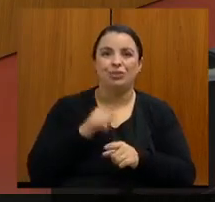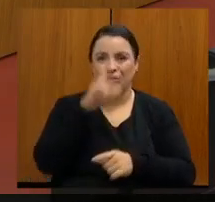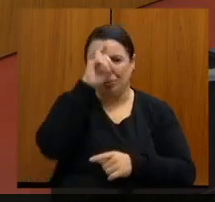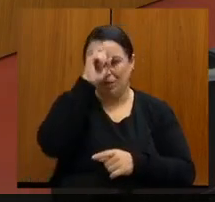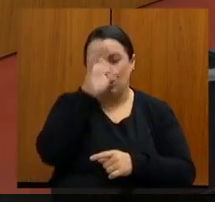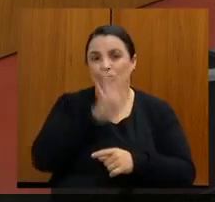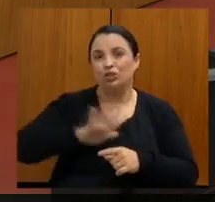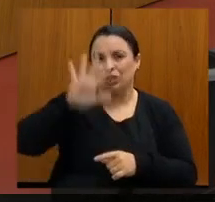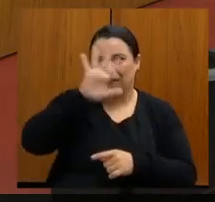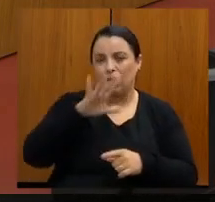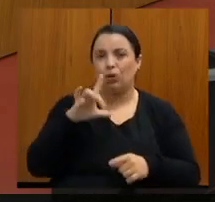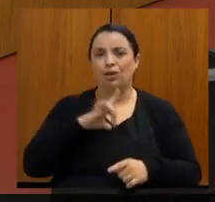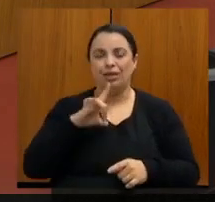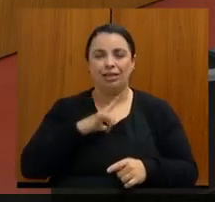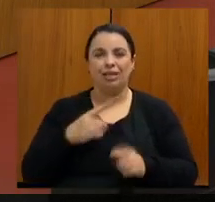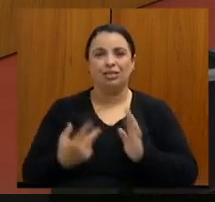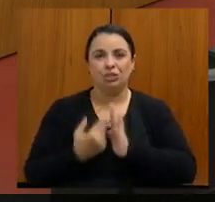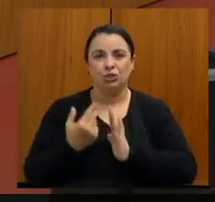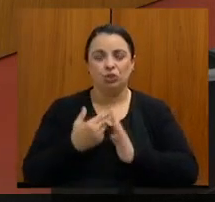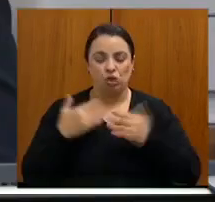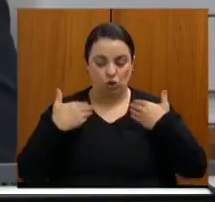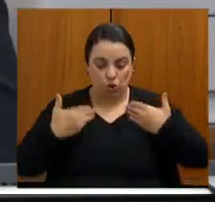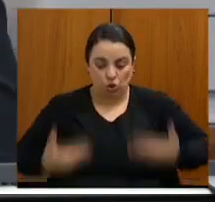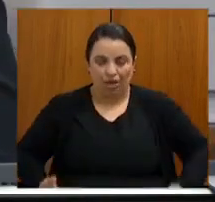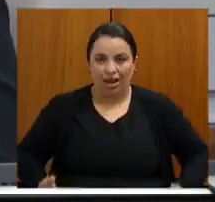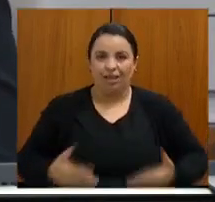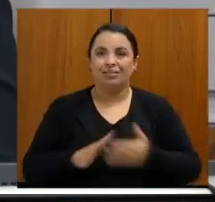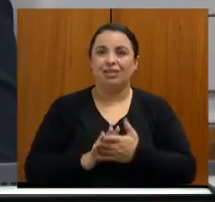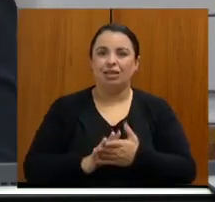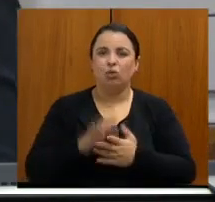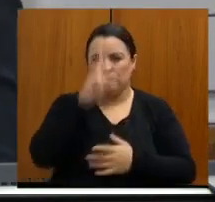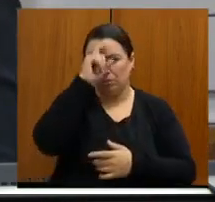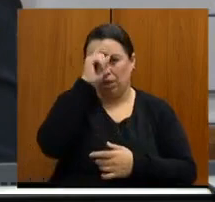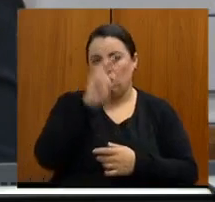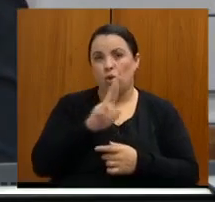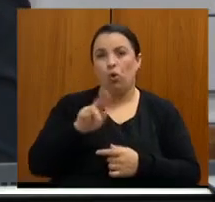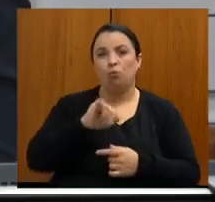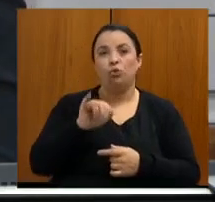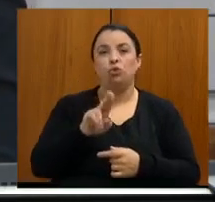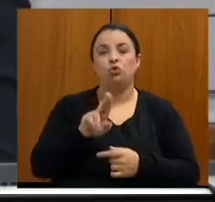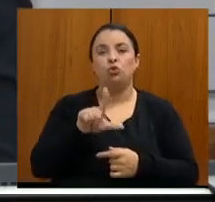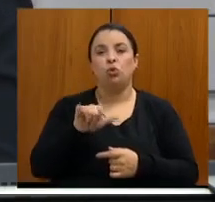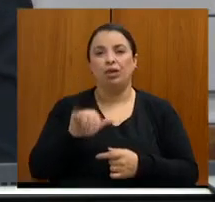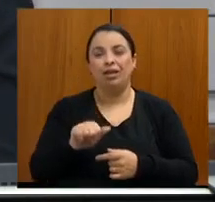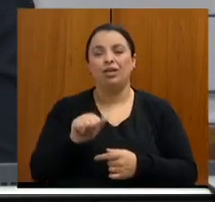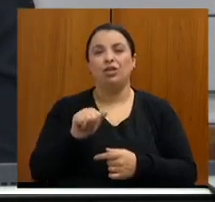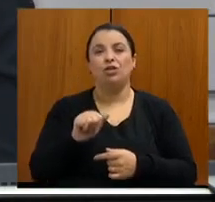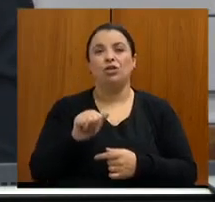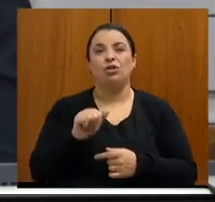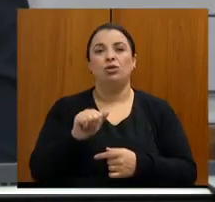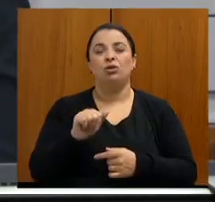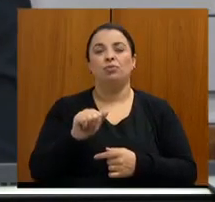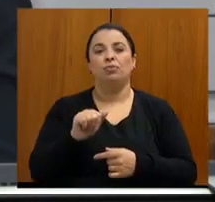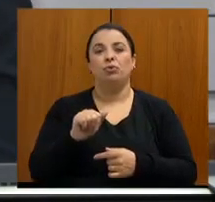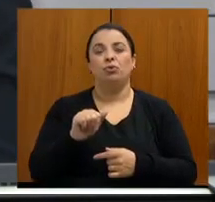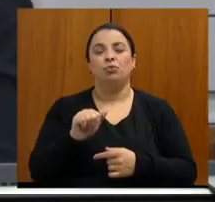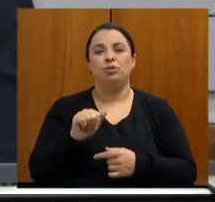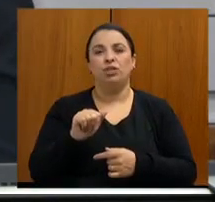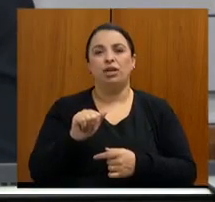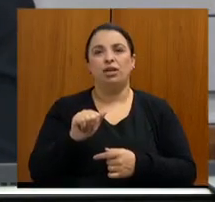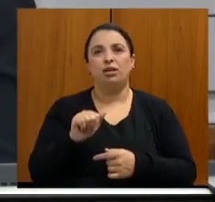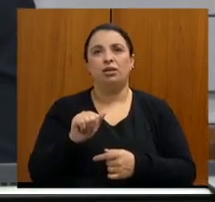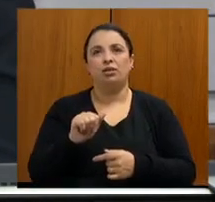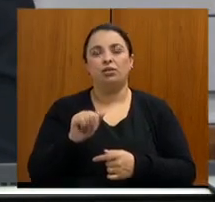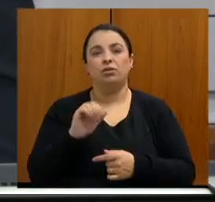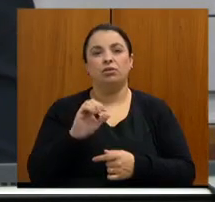oncologia, cirurgia torácica, cirurgia geral, que é o Júlia Kubitschek, é o mesmo problema, a não faturava. A mesma